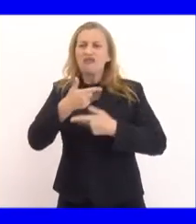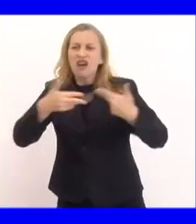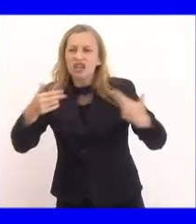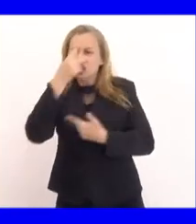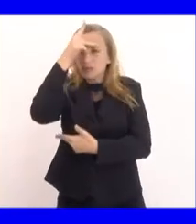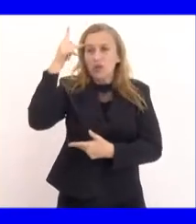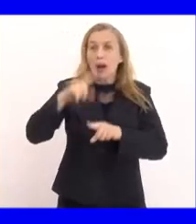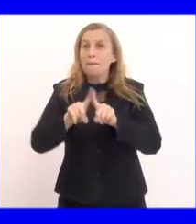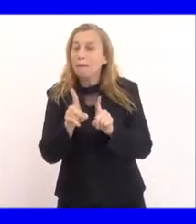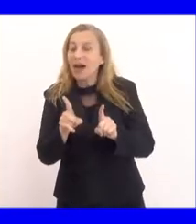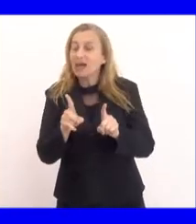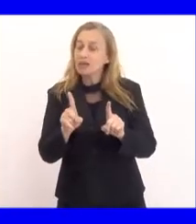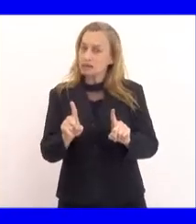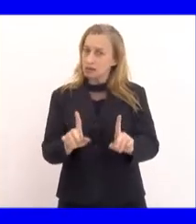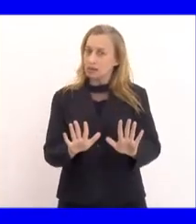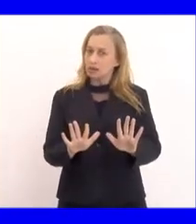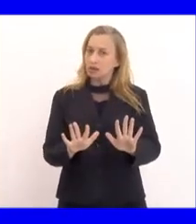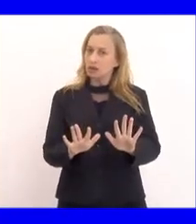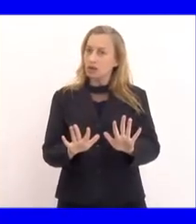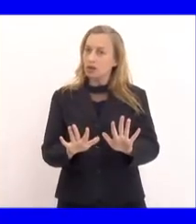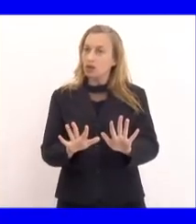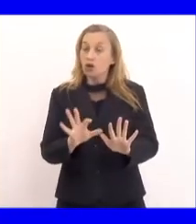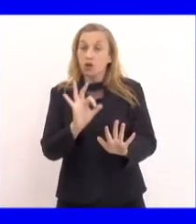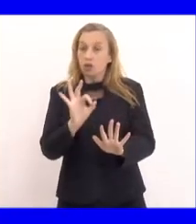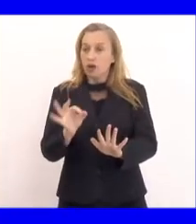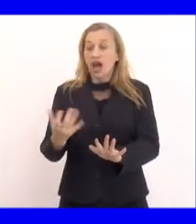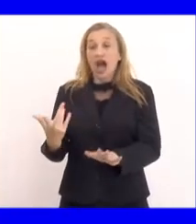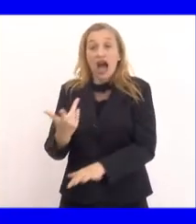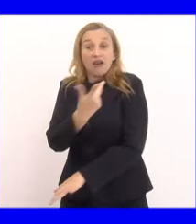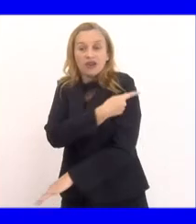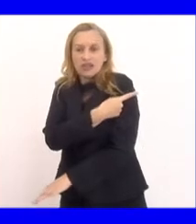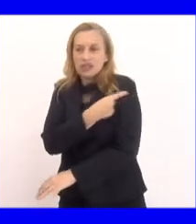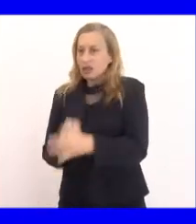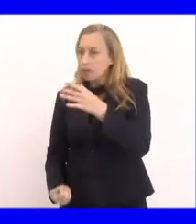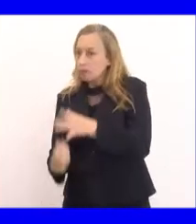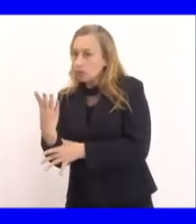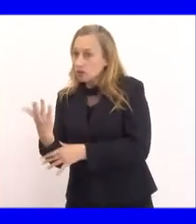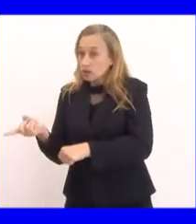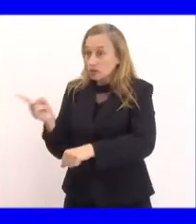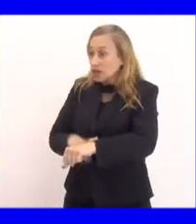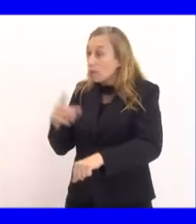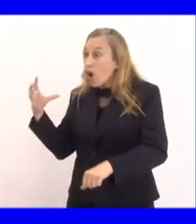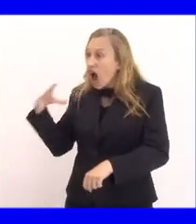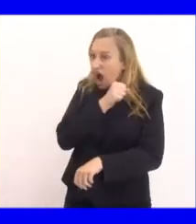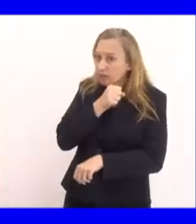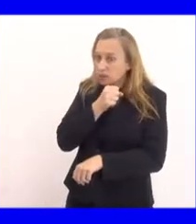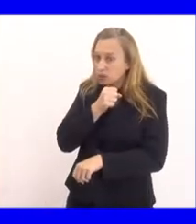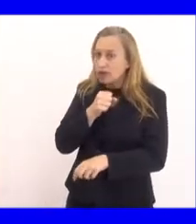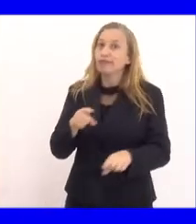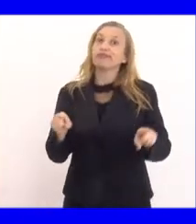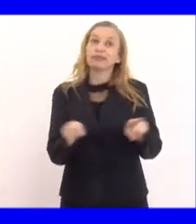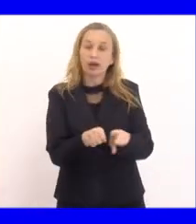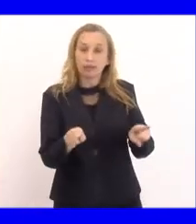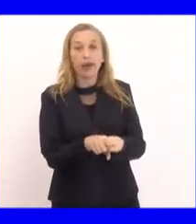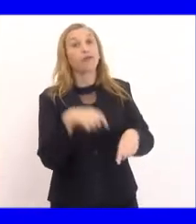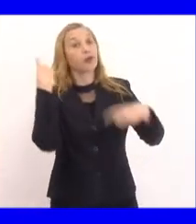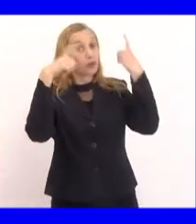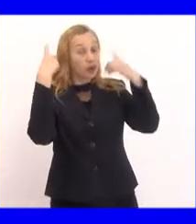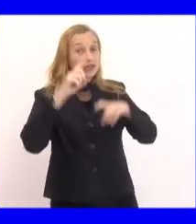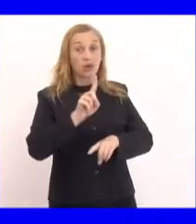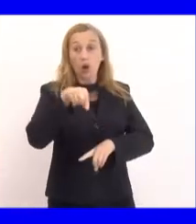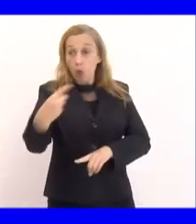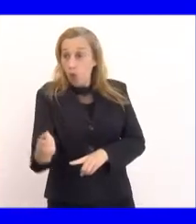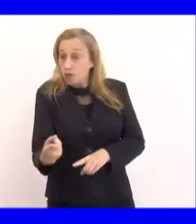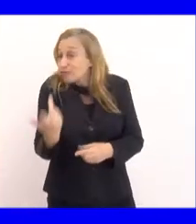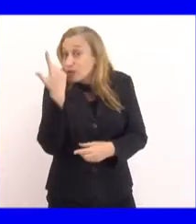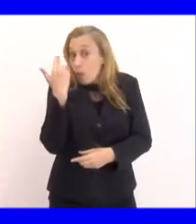pais. Só que, ao mesmo tempo, o fato das vacinas terem sido produzidas em tempo recorde, também tem trazido preocupação a